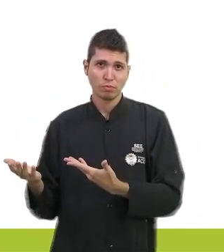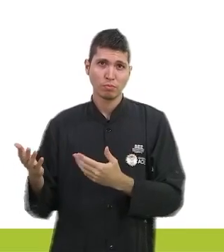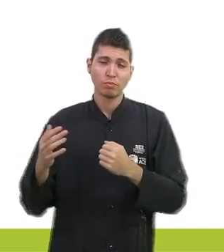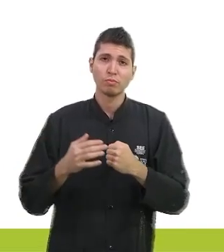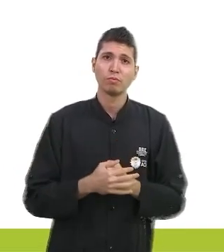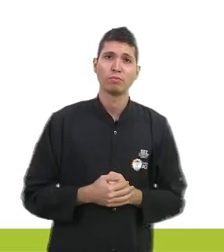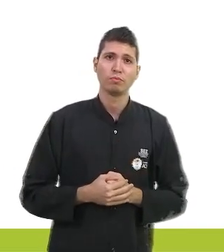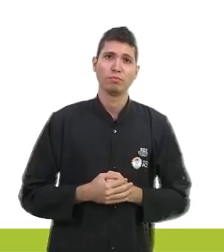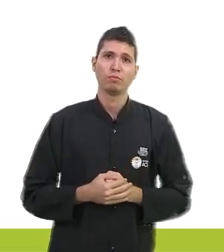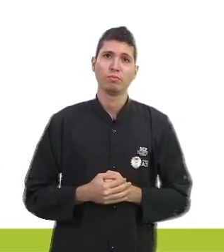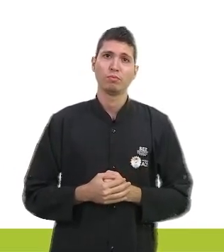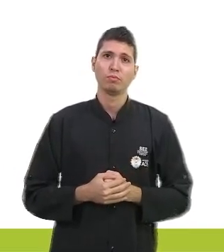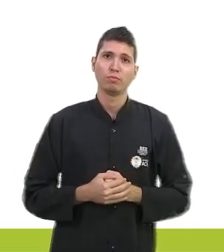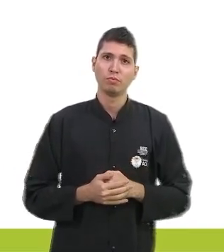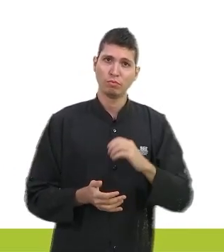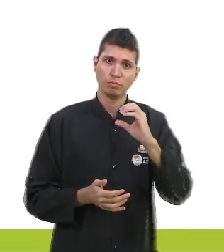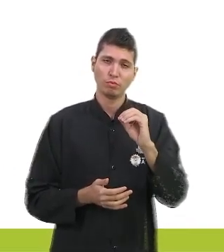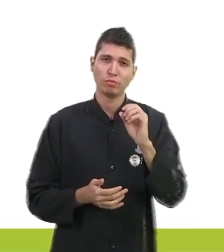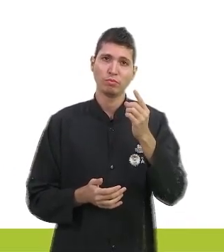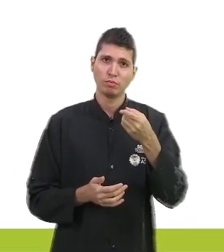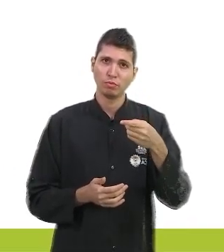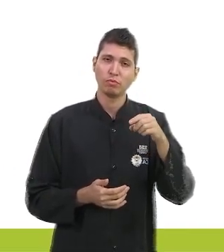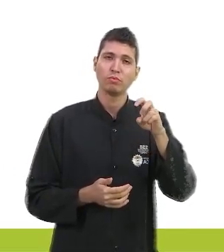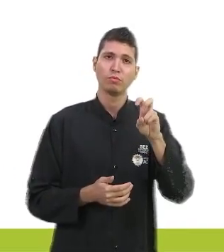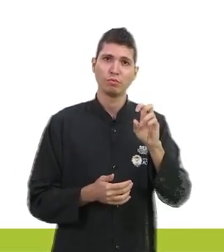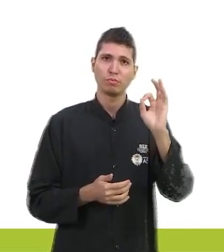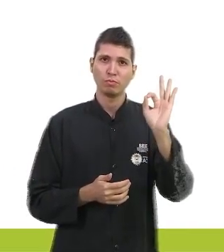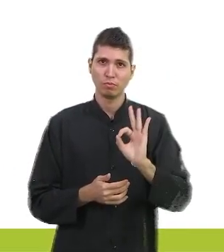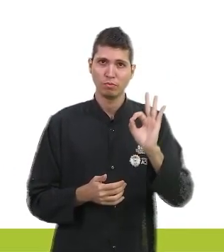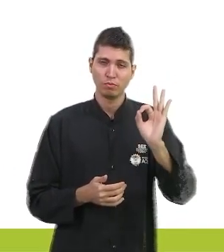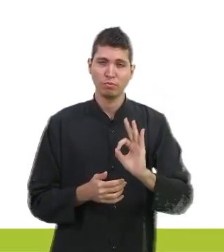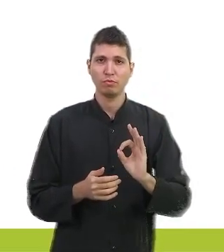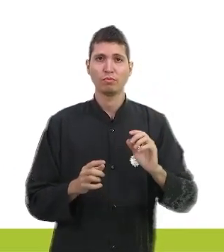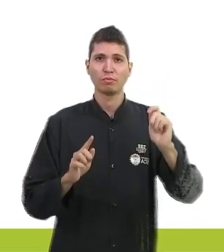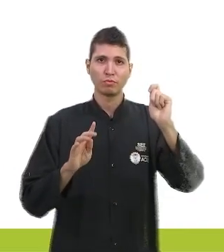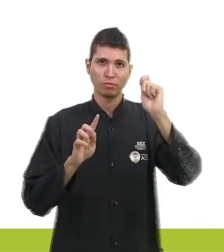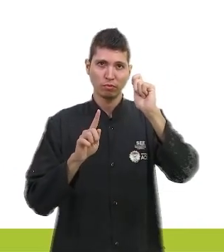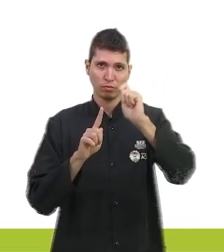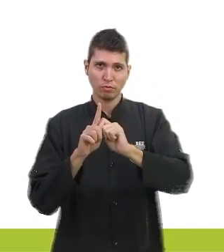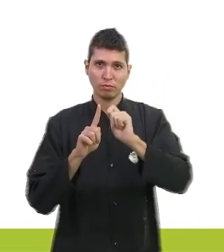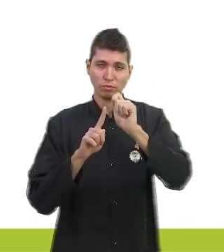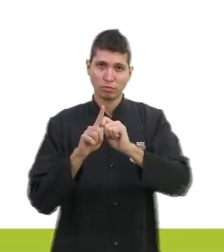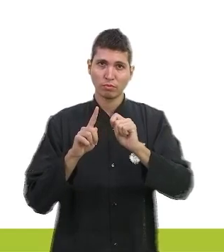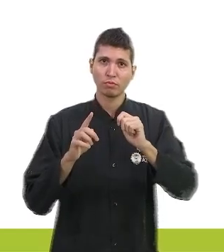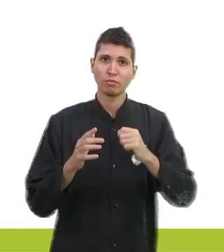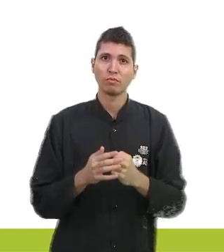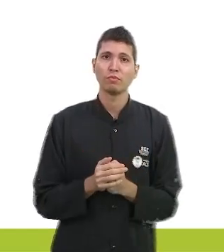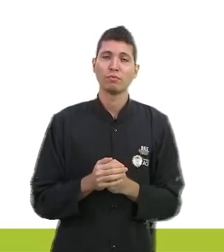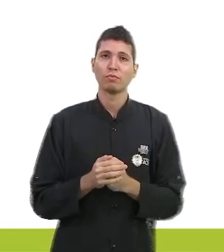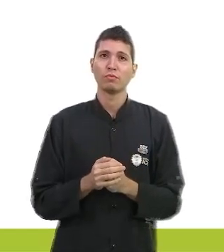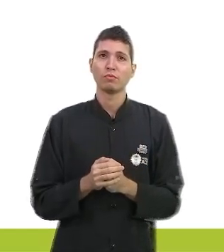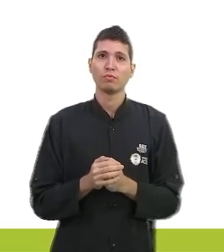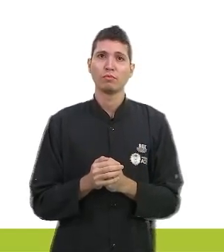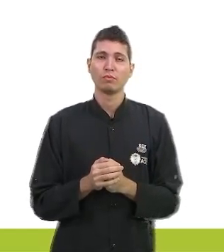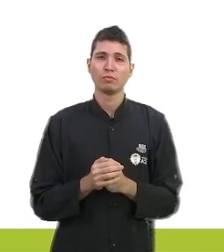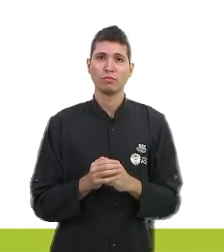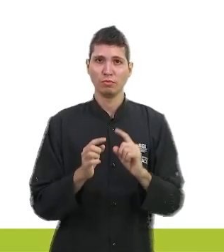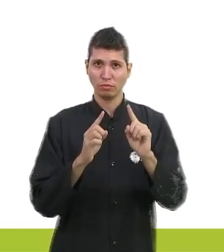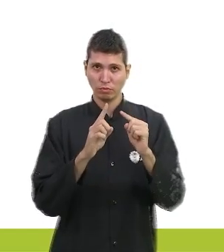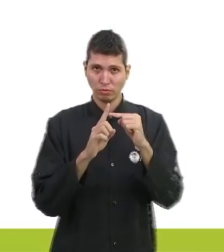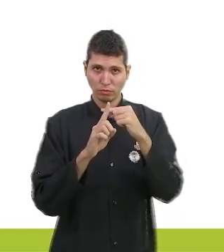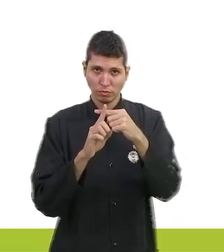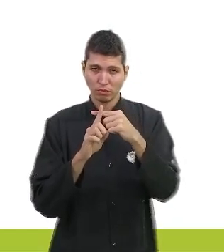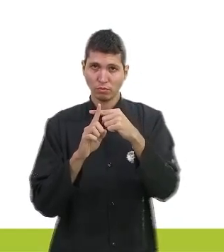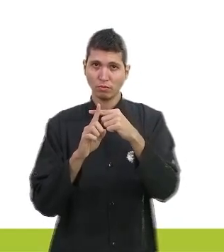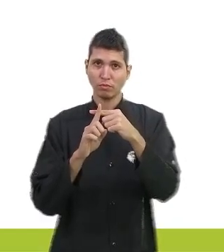0,5% ao mês, mais a variação da TR, que é a taxa